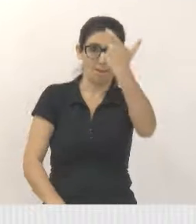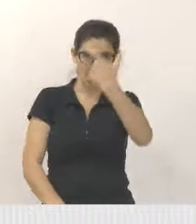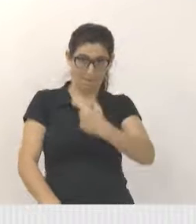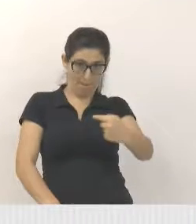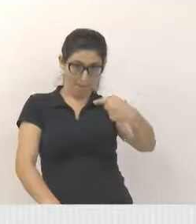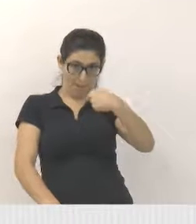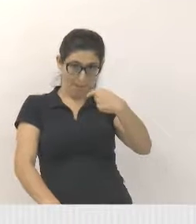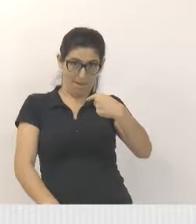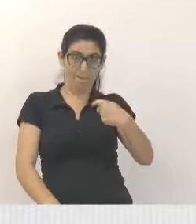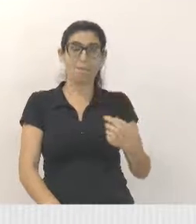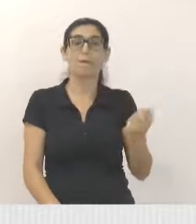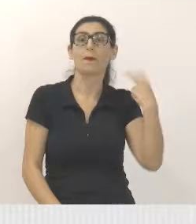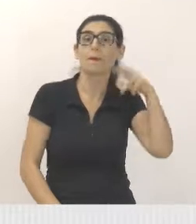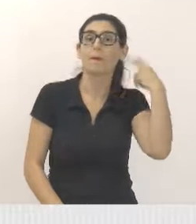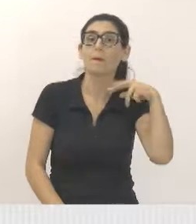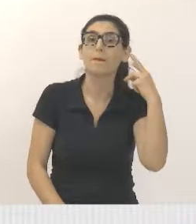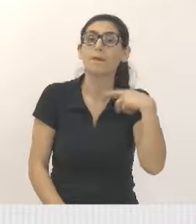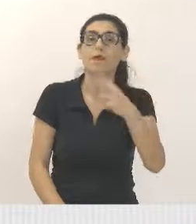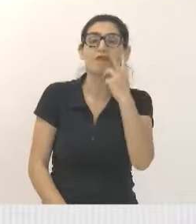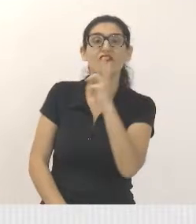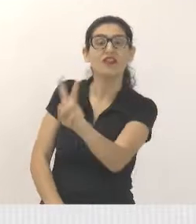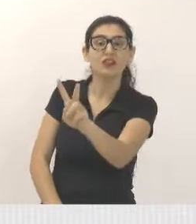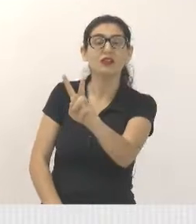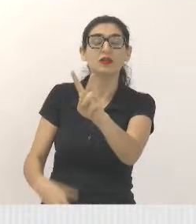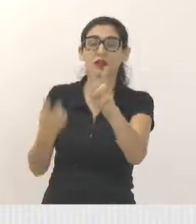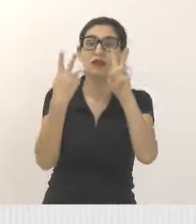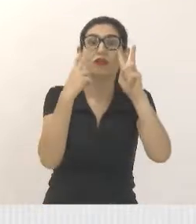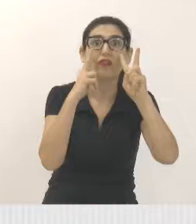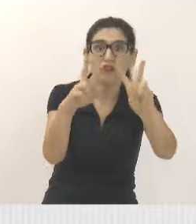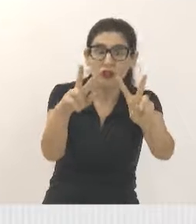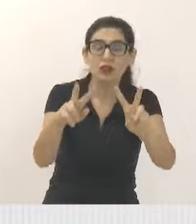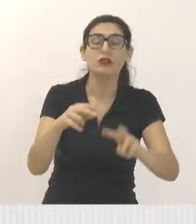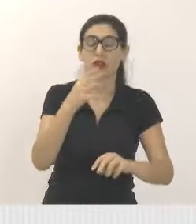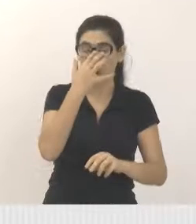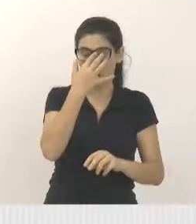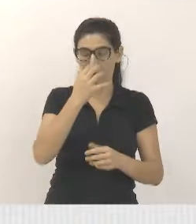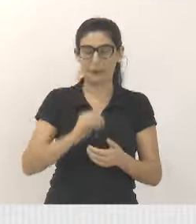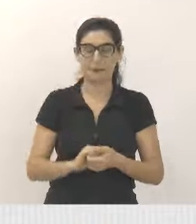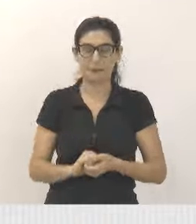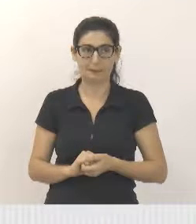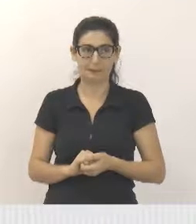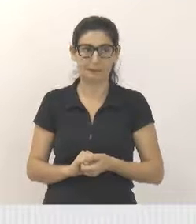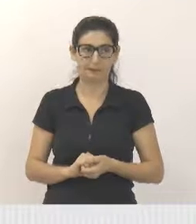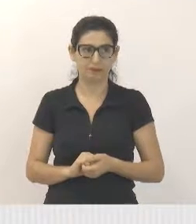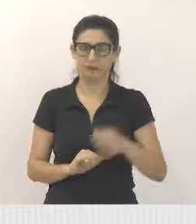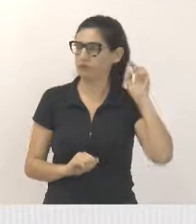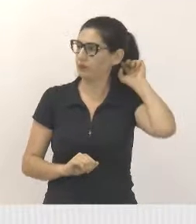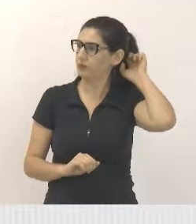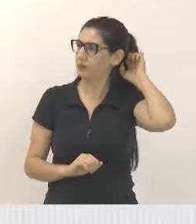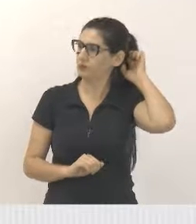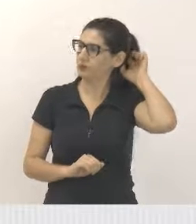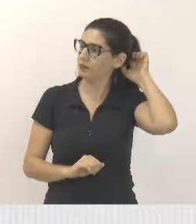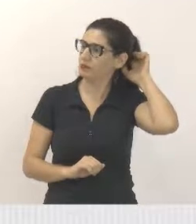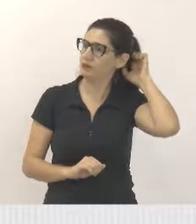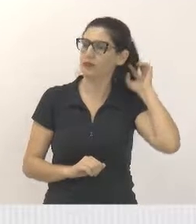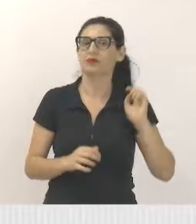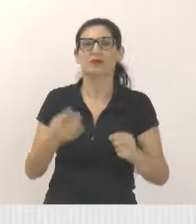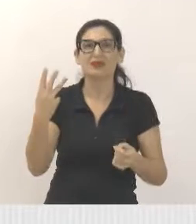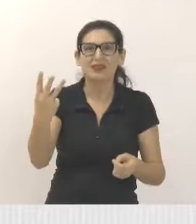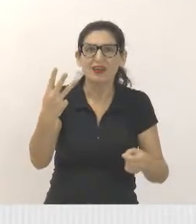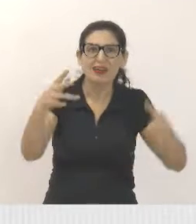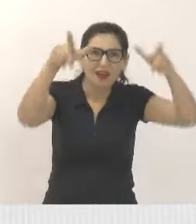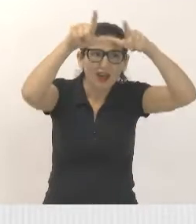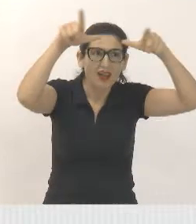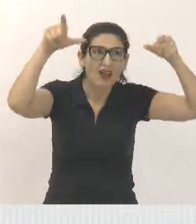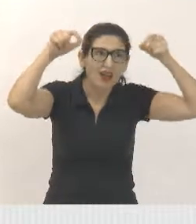eu, a doutora Márcia, vi e pontuei três apenas auxiliares de enfermagem